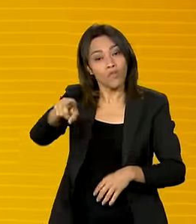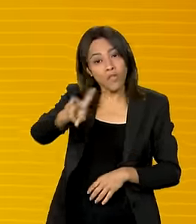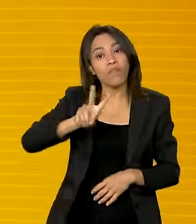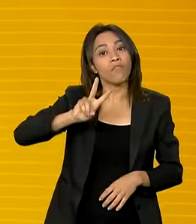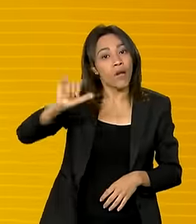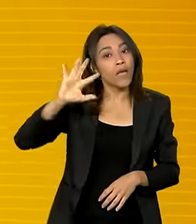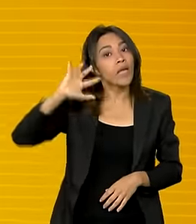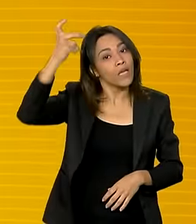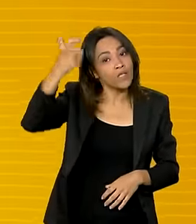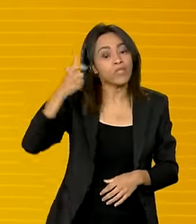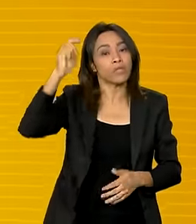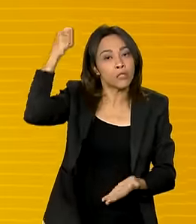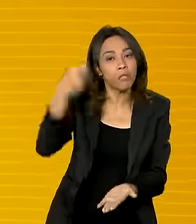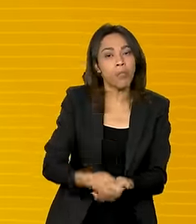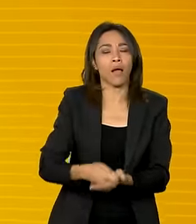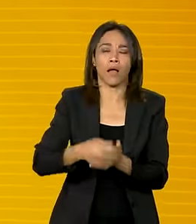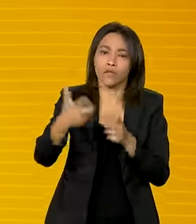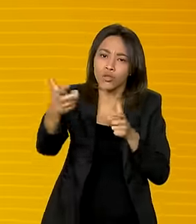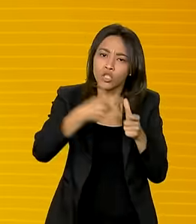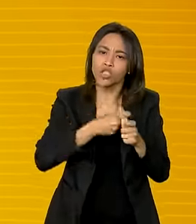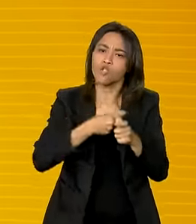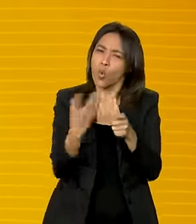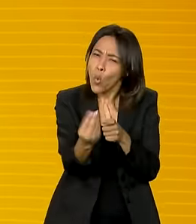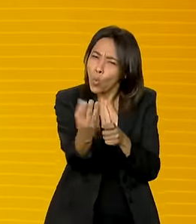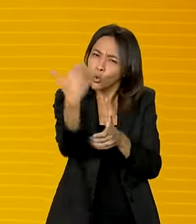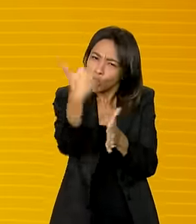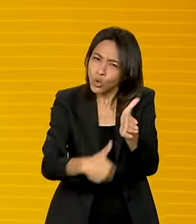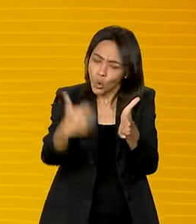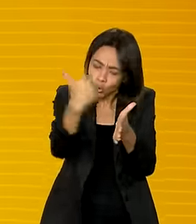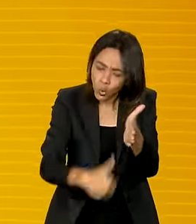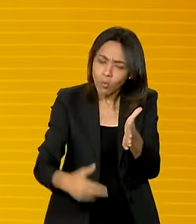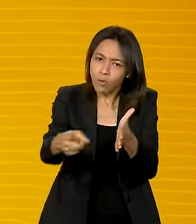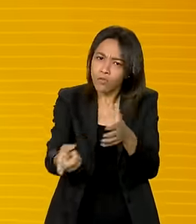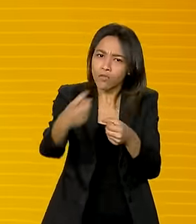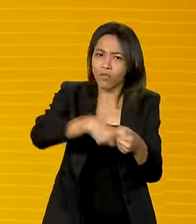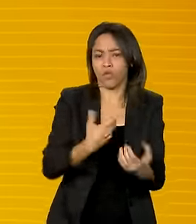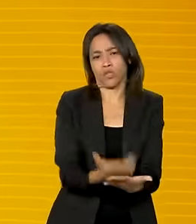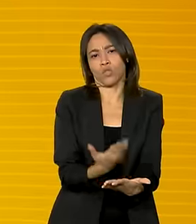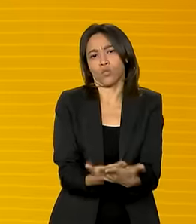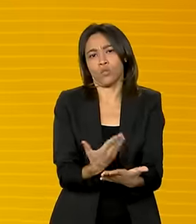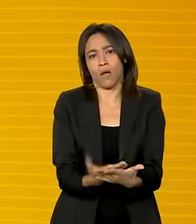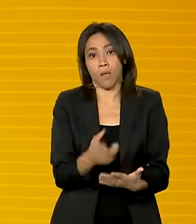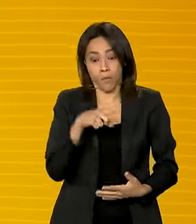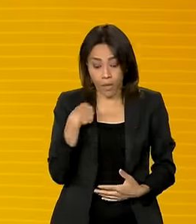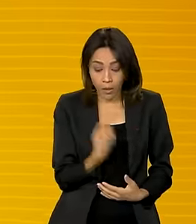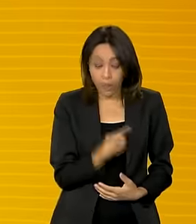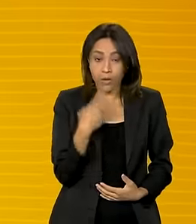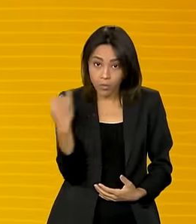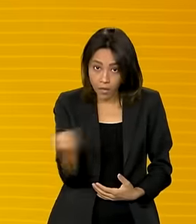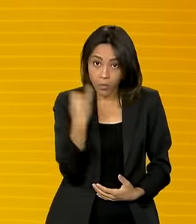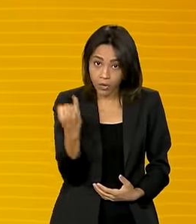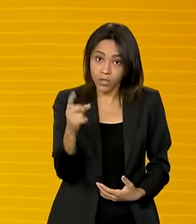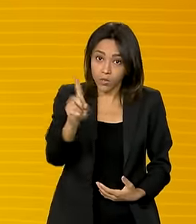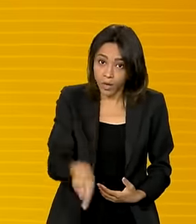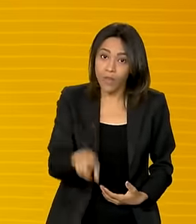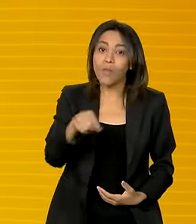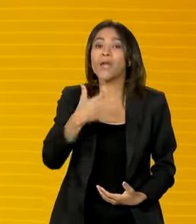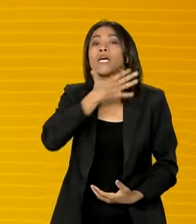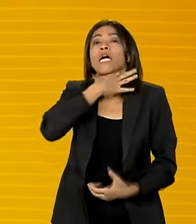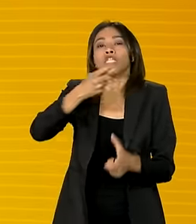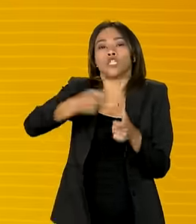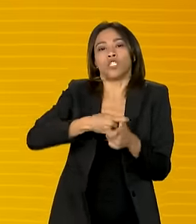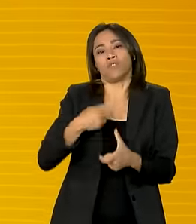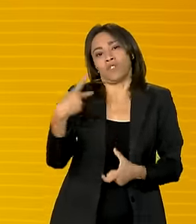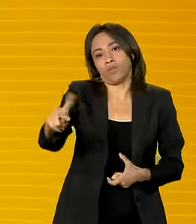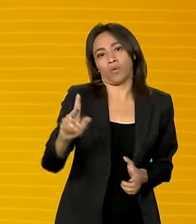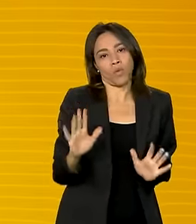saudar a sua dívida com muito desconto para que você volte a estudar. Porque, para nós, o que é importante não é a sua dívida, o